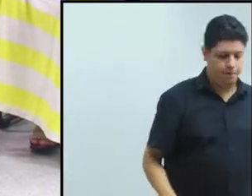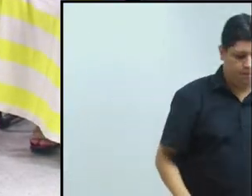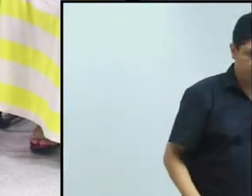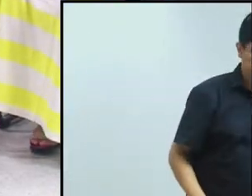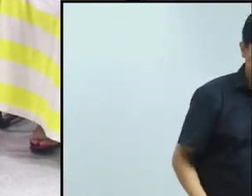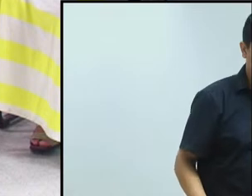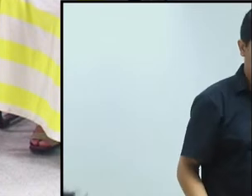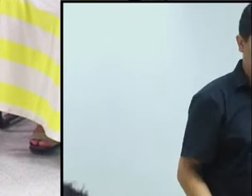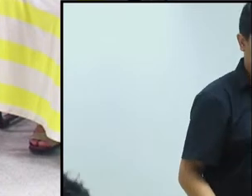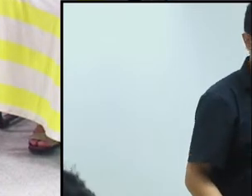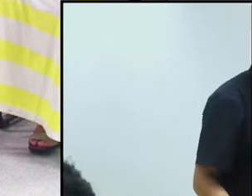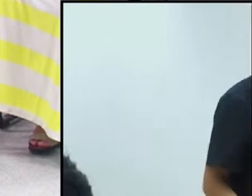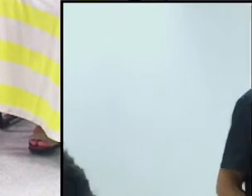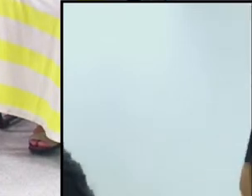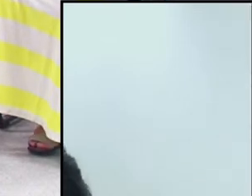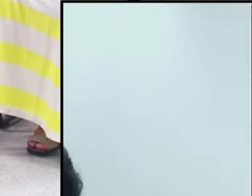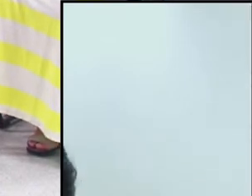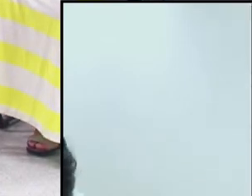Obrigada.